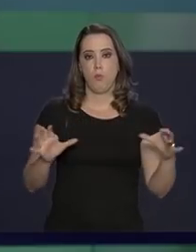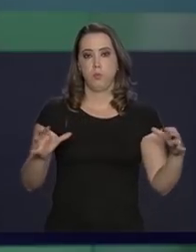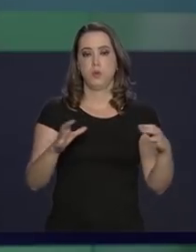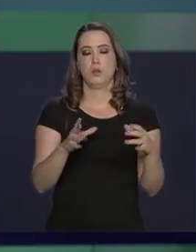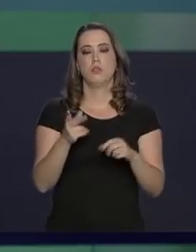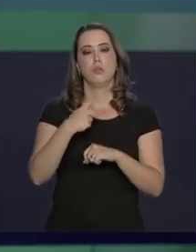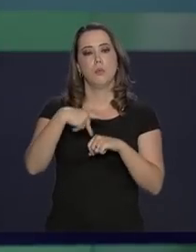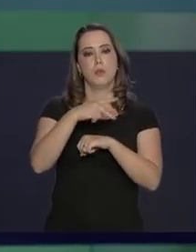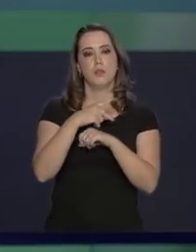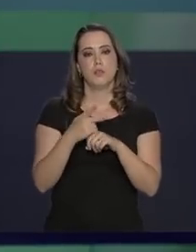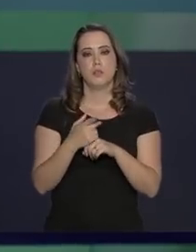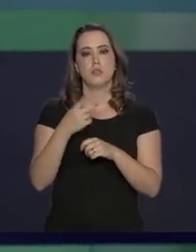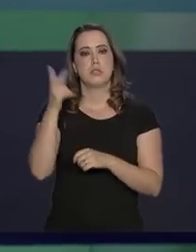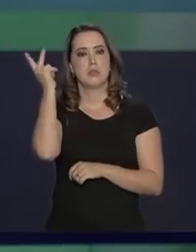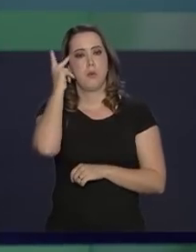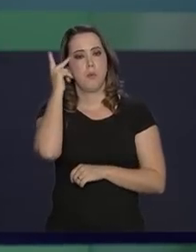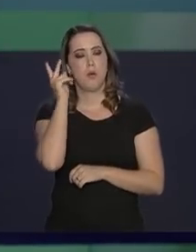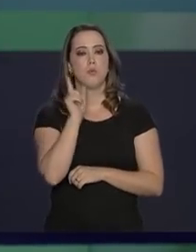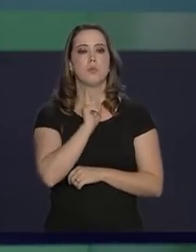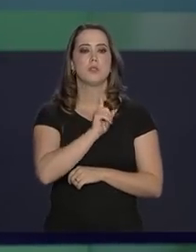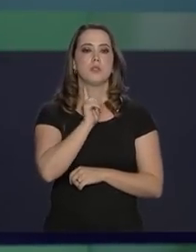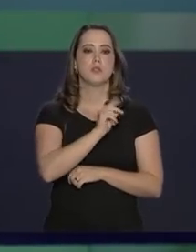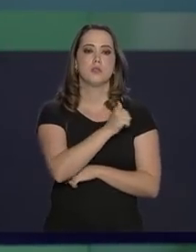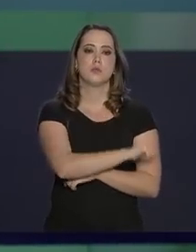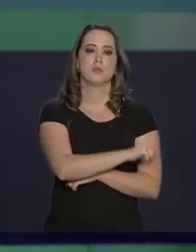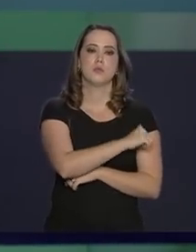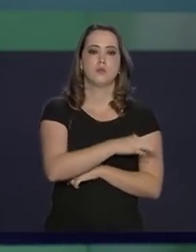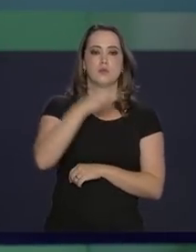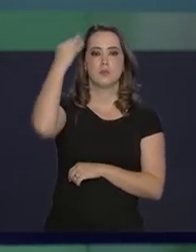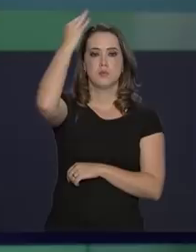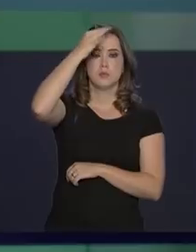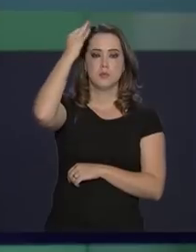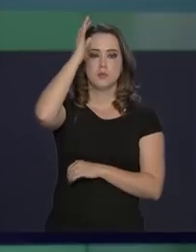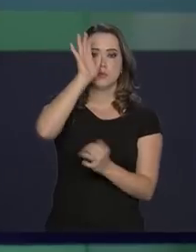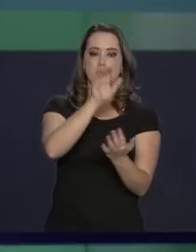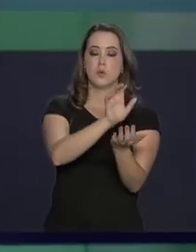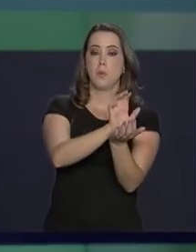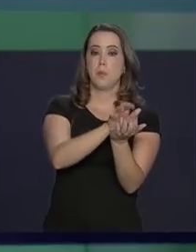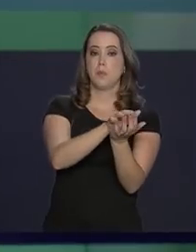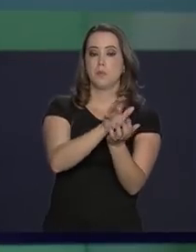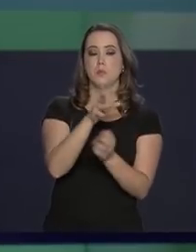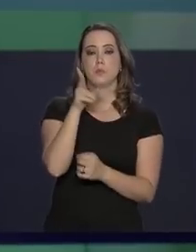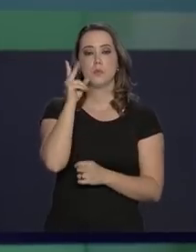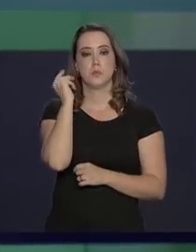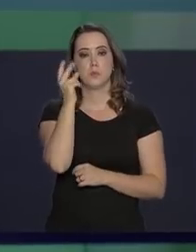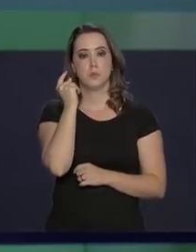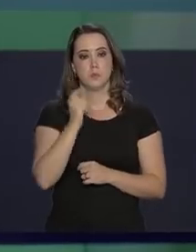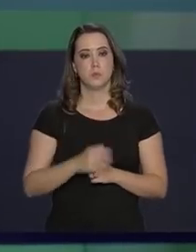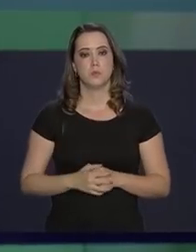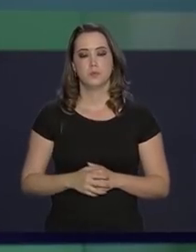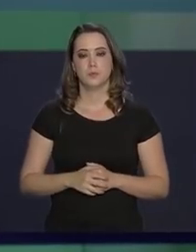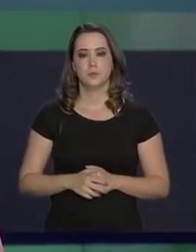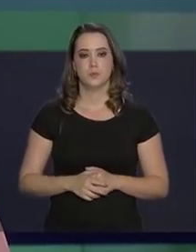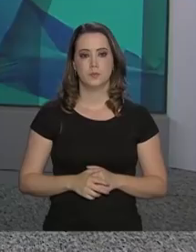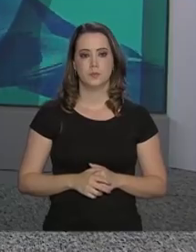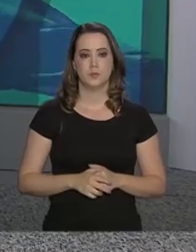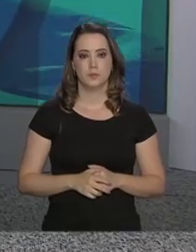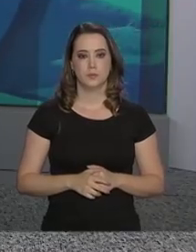país, nos estados de São Paulo, Minas Gerais, Rio de Janeiro, Espírito Santo, Pernambuco e Ceará.